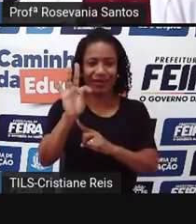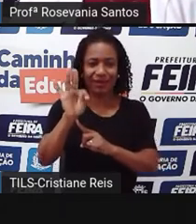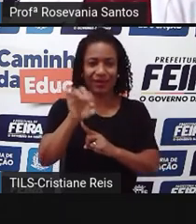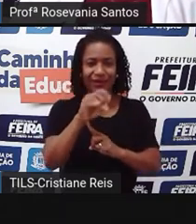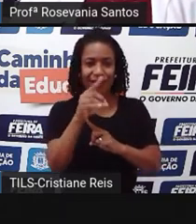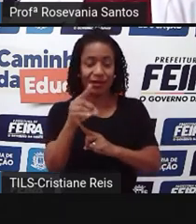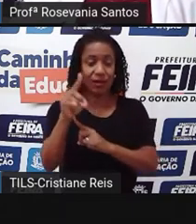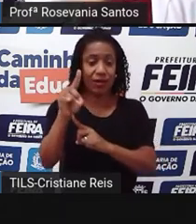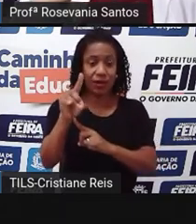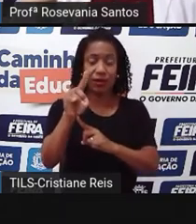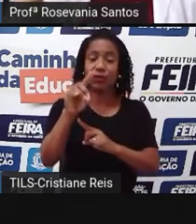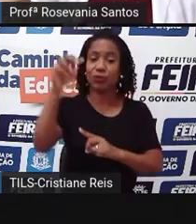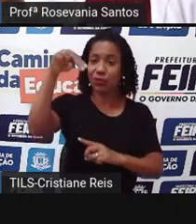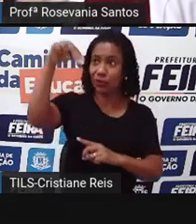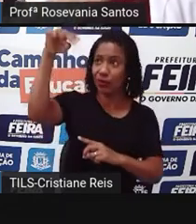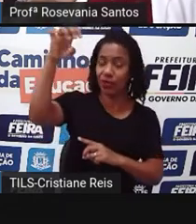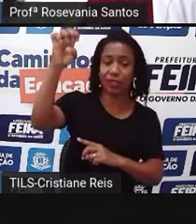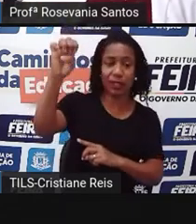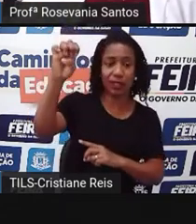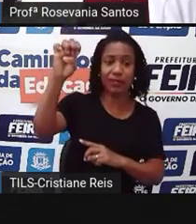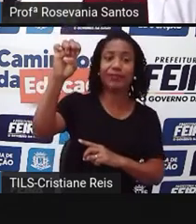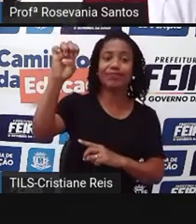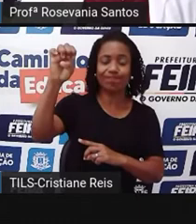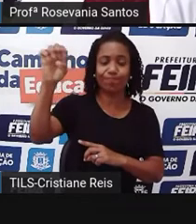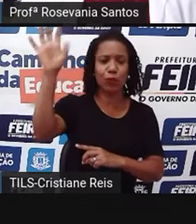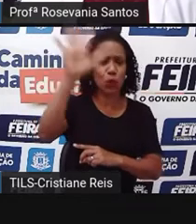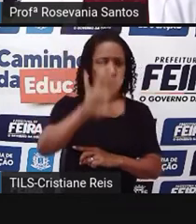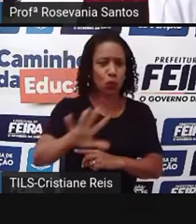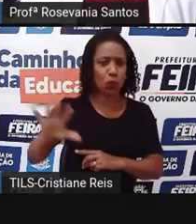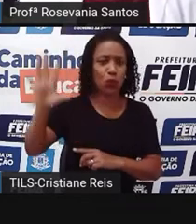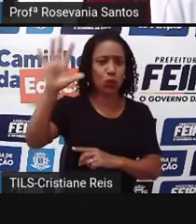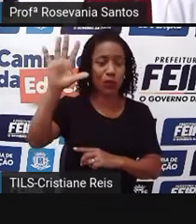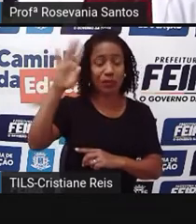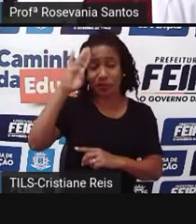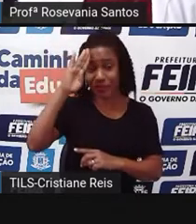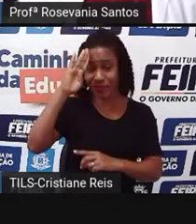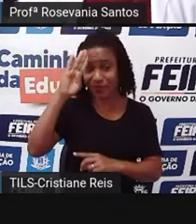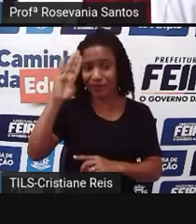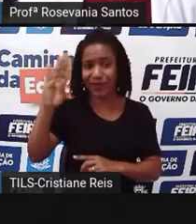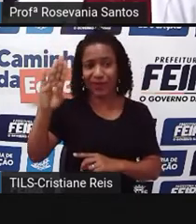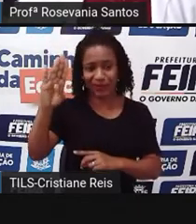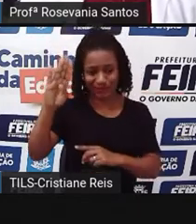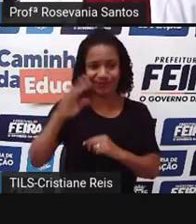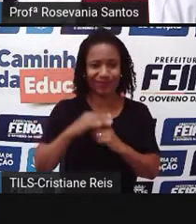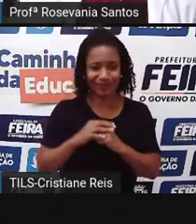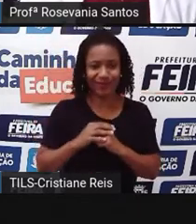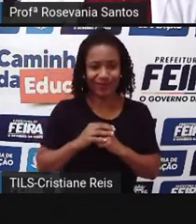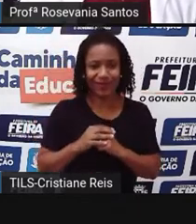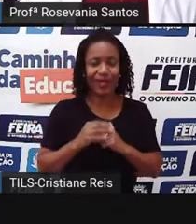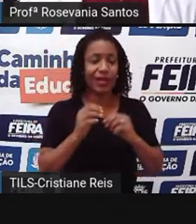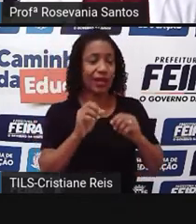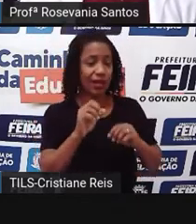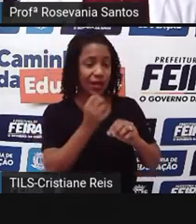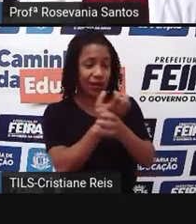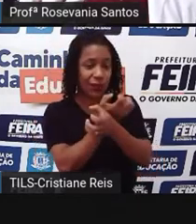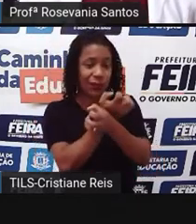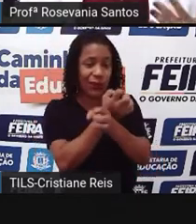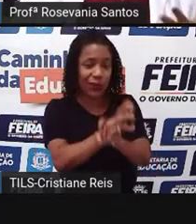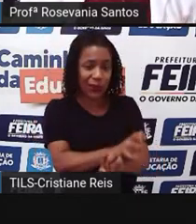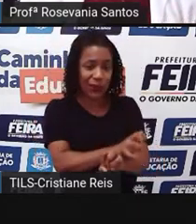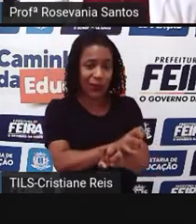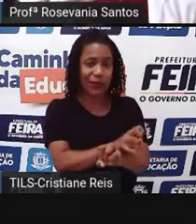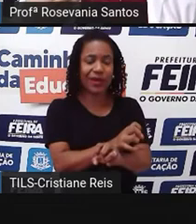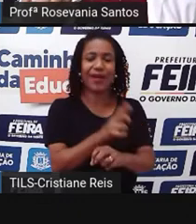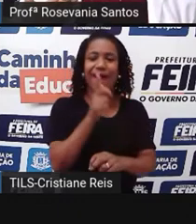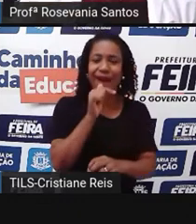-região que vai predominar, vai tomar quase todo espaço da região nordeste e do sertão, com todas essas características mesmo que eu já falei para vocês, de